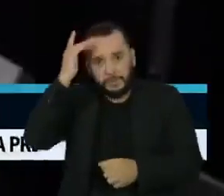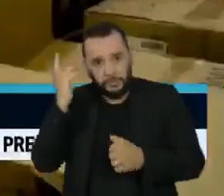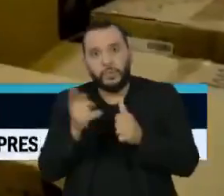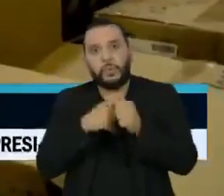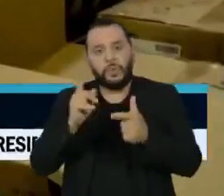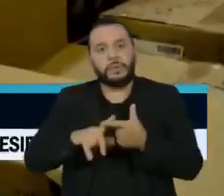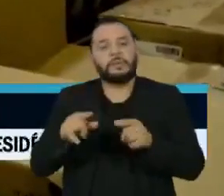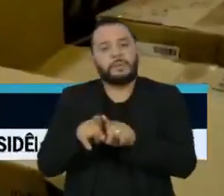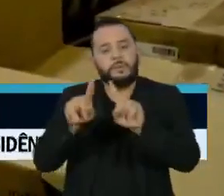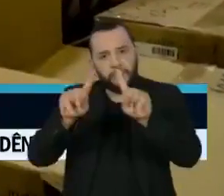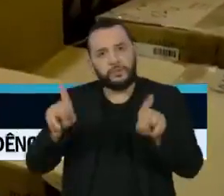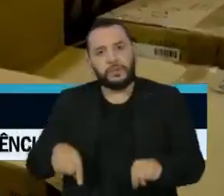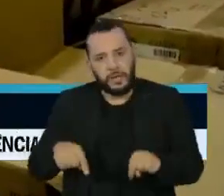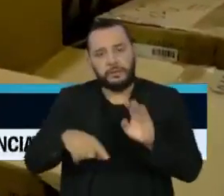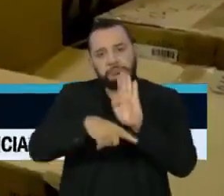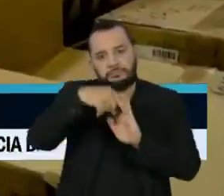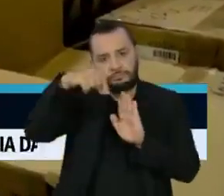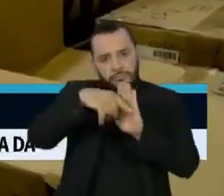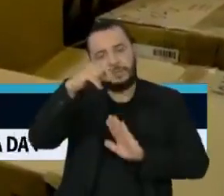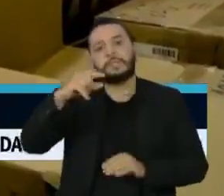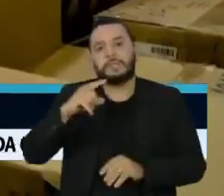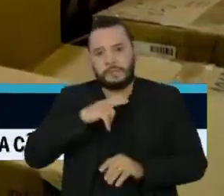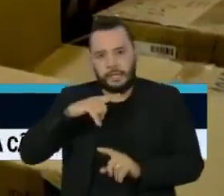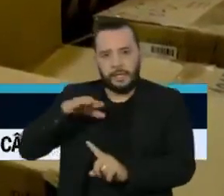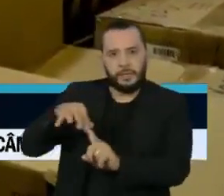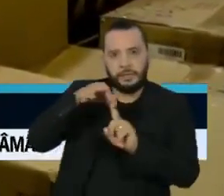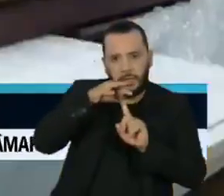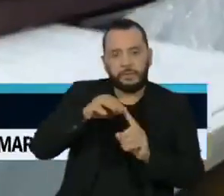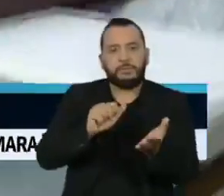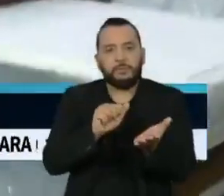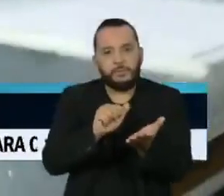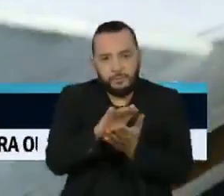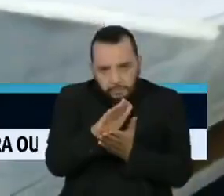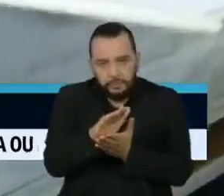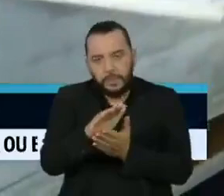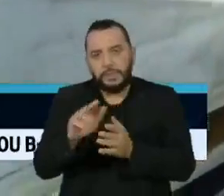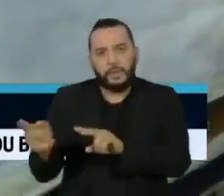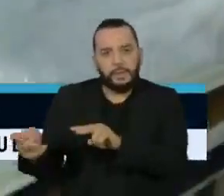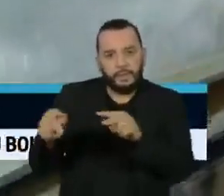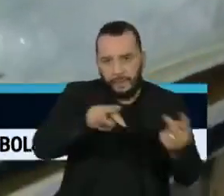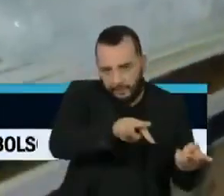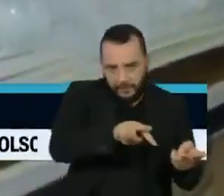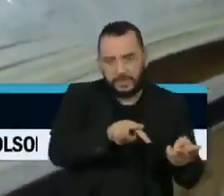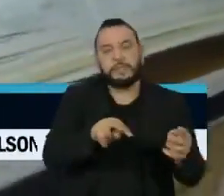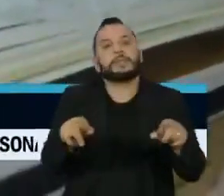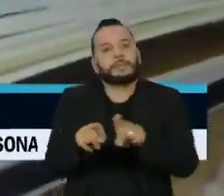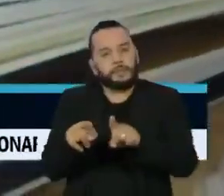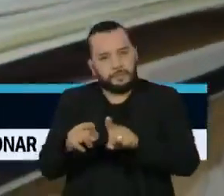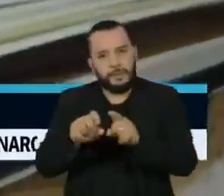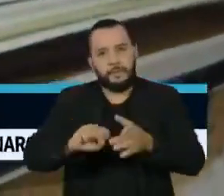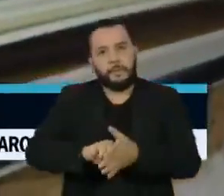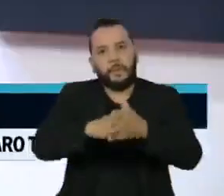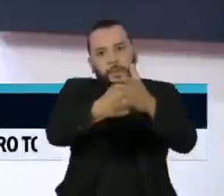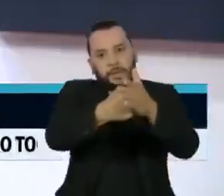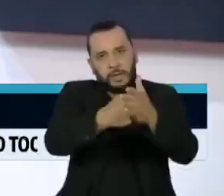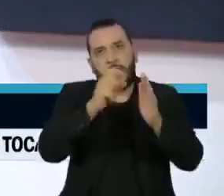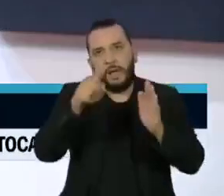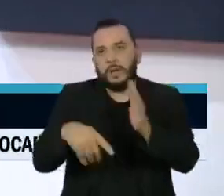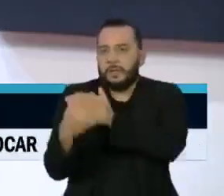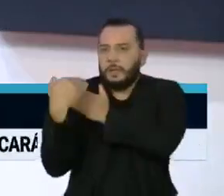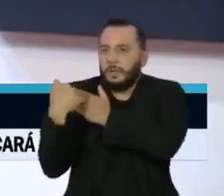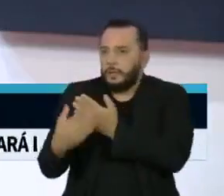servidores da Fundação Palmares, que inclui nomeações, exonerações, transferências ou sanções, passa a ser